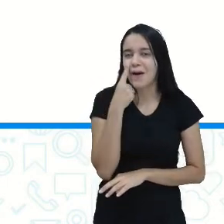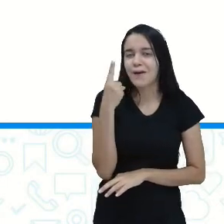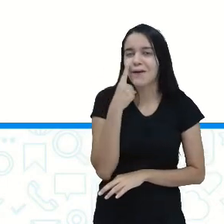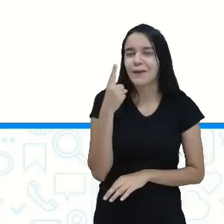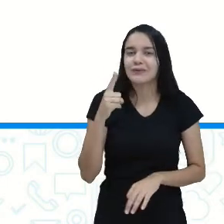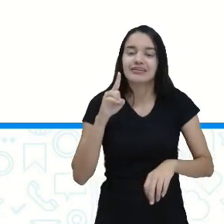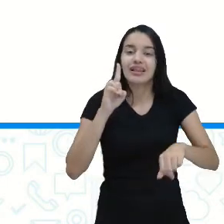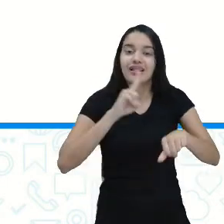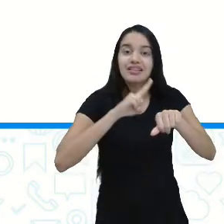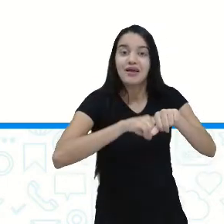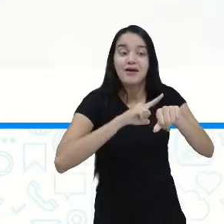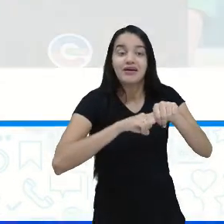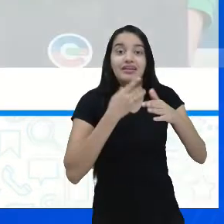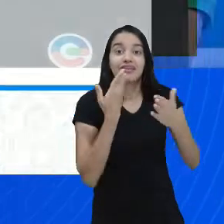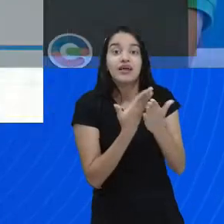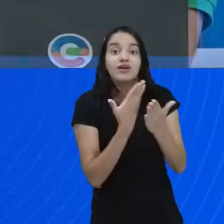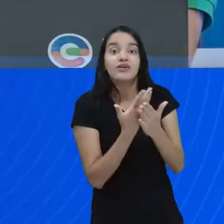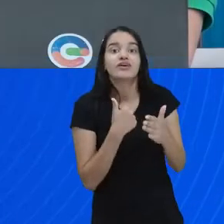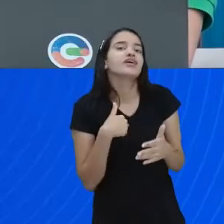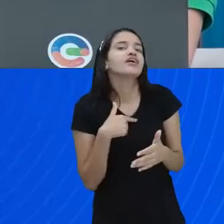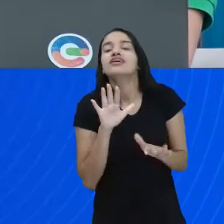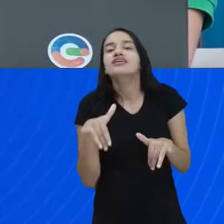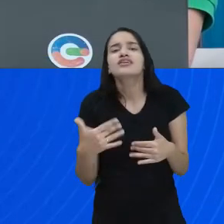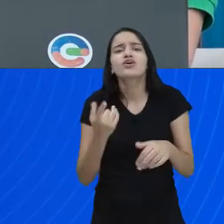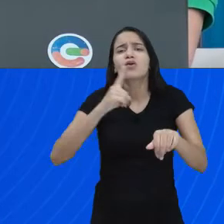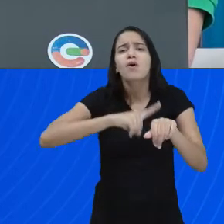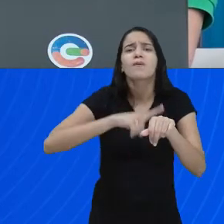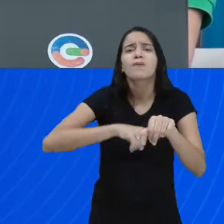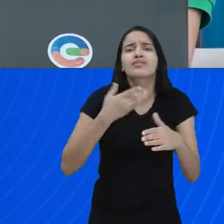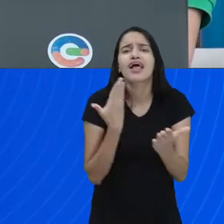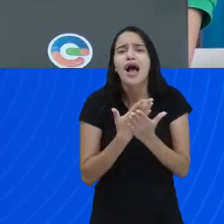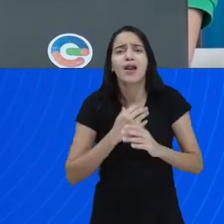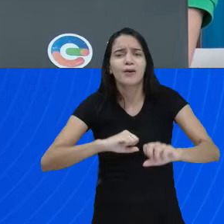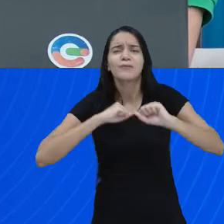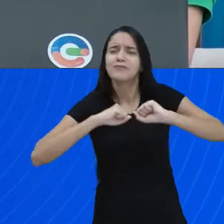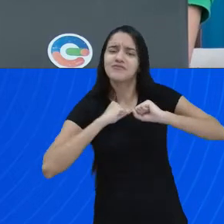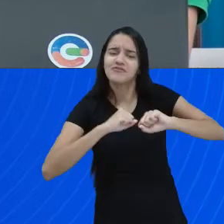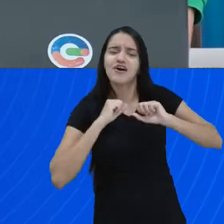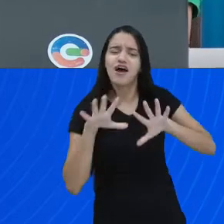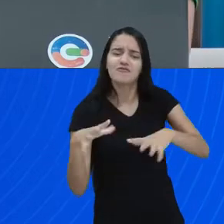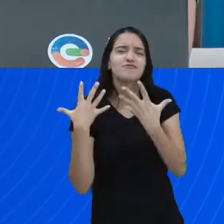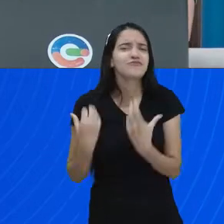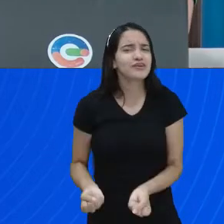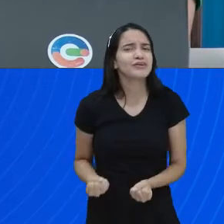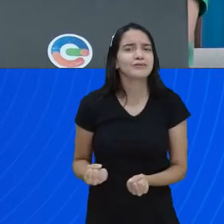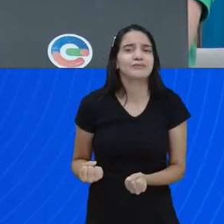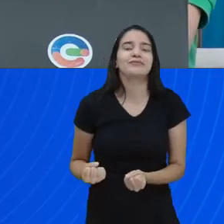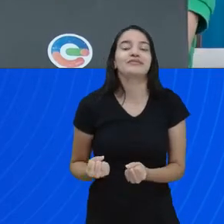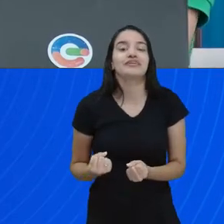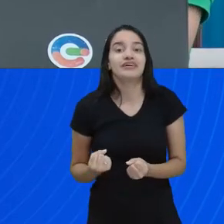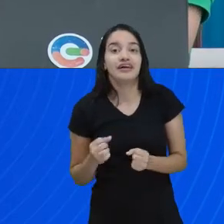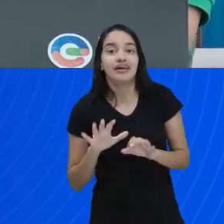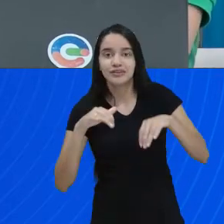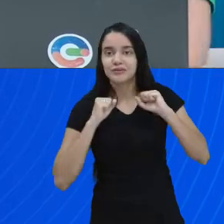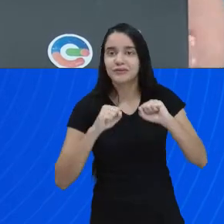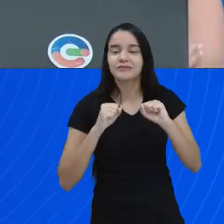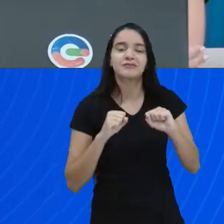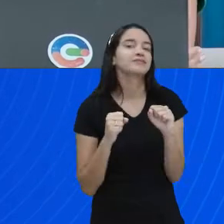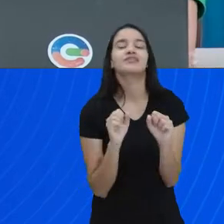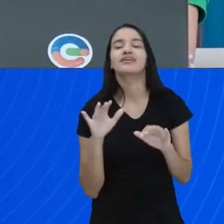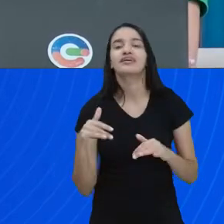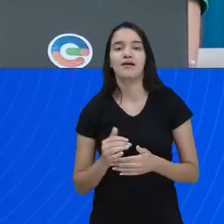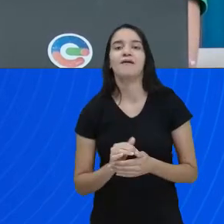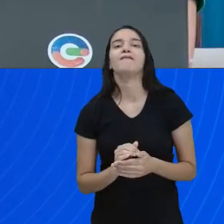quando está na hora da aula, a professora Cátia diz logo, Casey, está na hora da aula, corre, vamos! E aí, ela sai rápido e eu tenho que